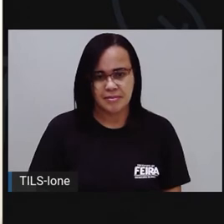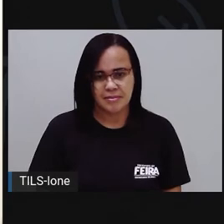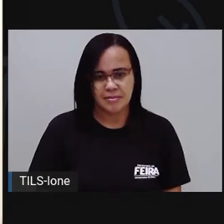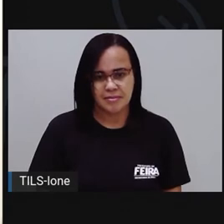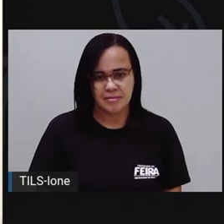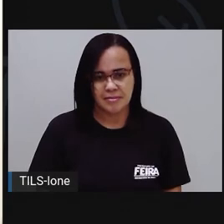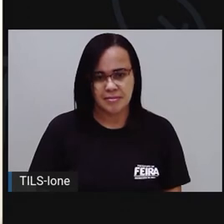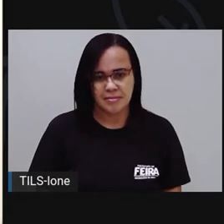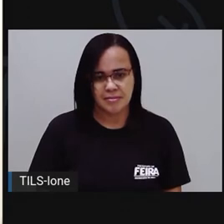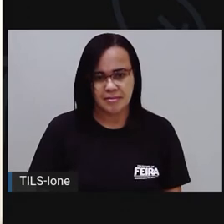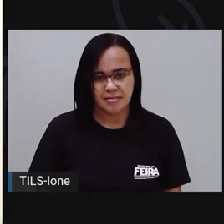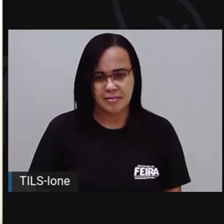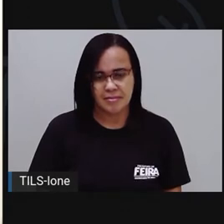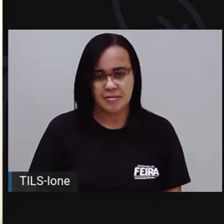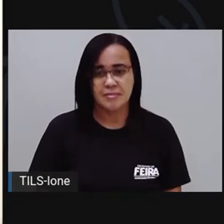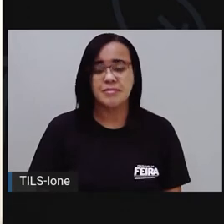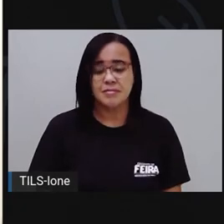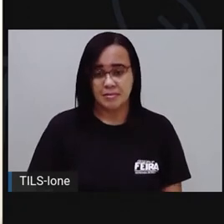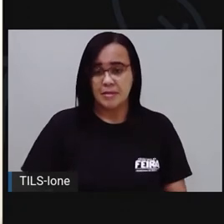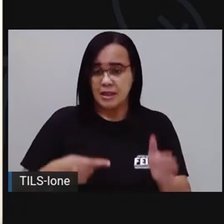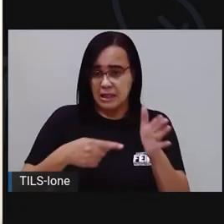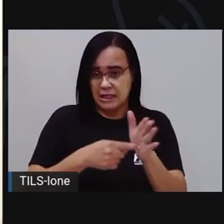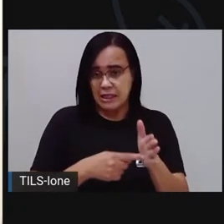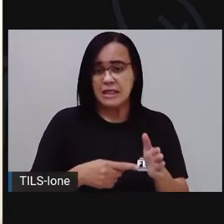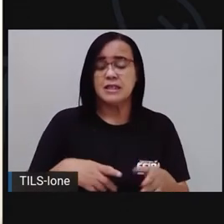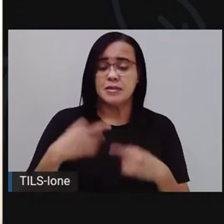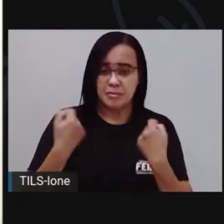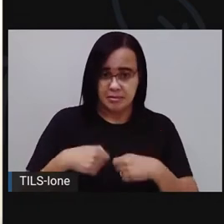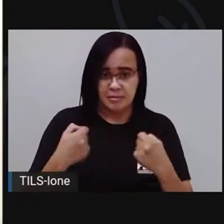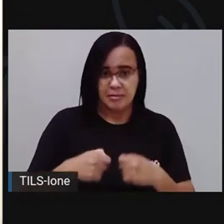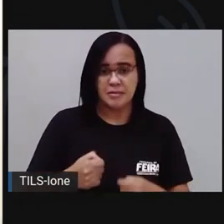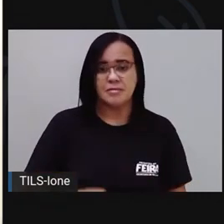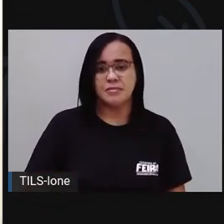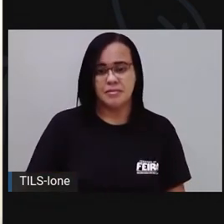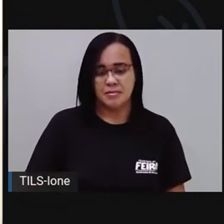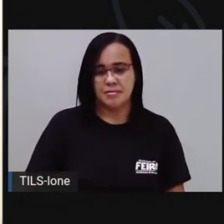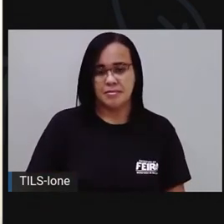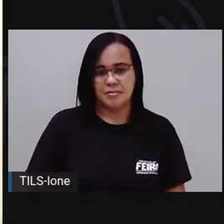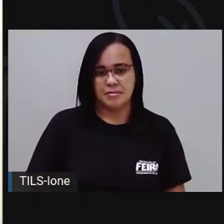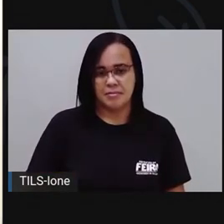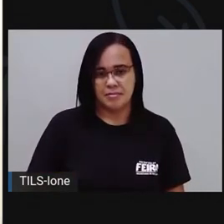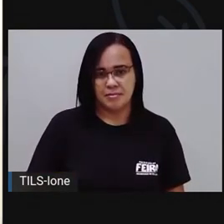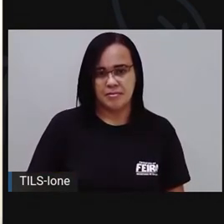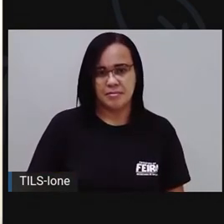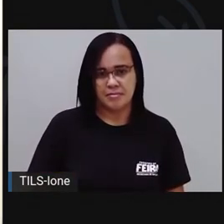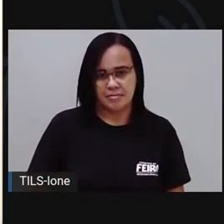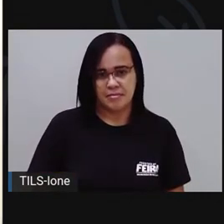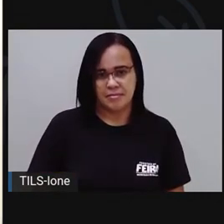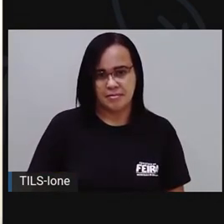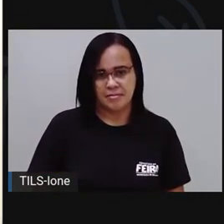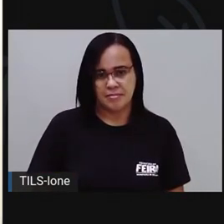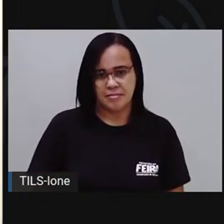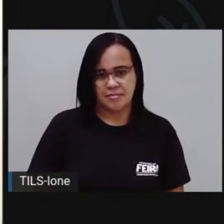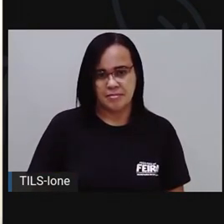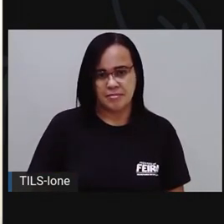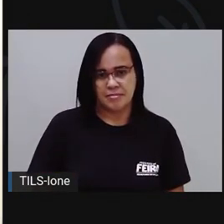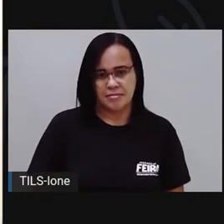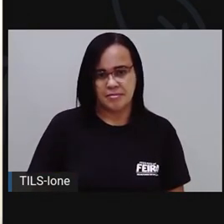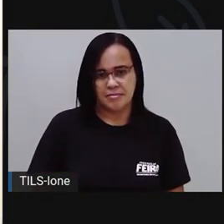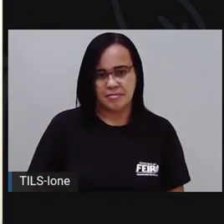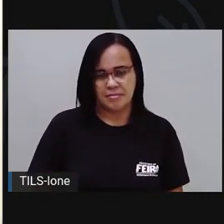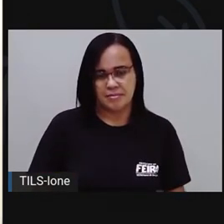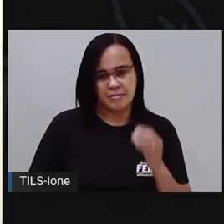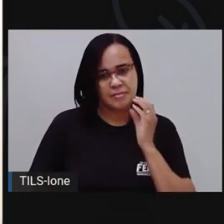colocar, ó, liga a balança. Pronto. Coloca e está pesando zero aqui, porque não dá para vocês verem. Deixa eu ver se a Pró